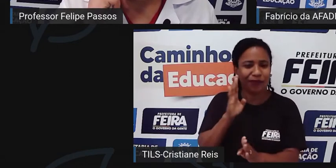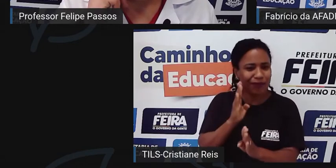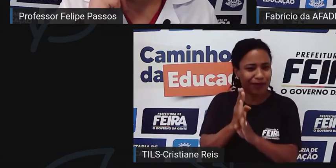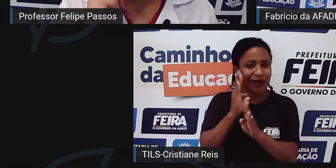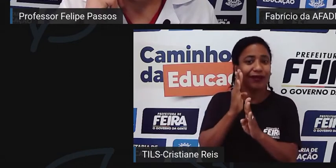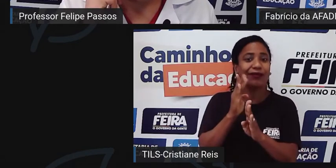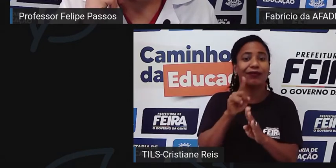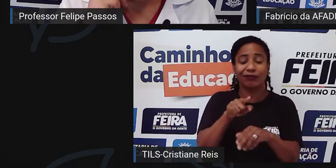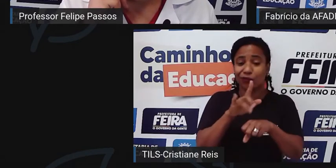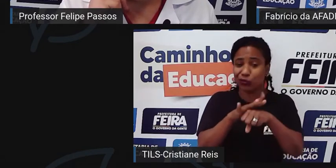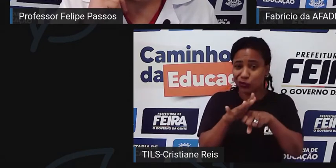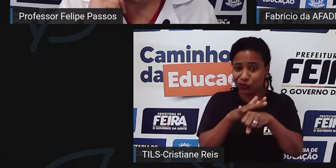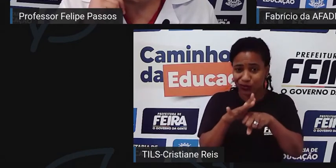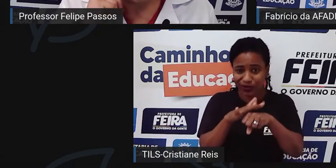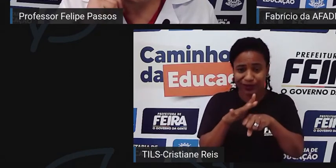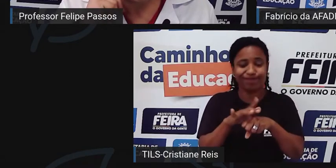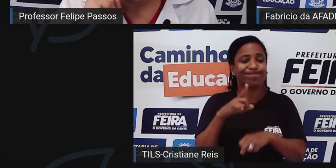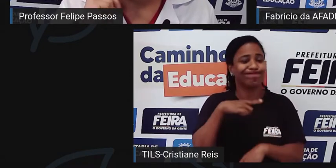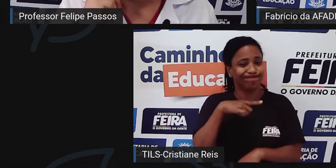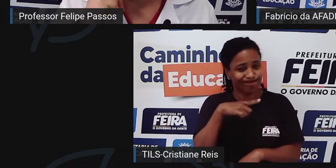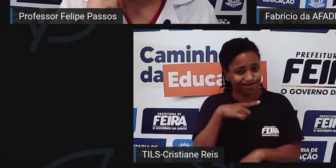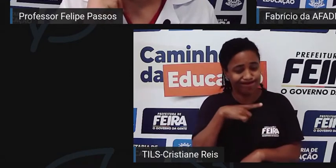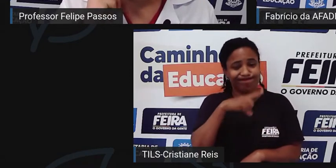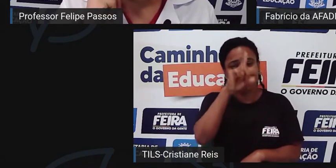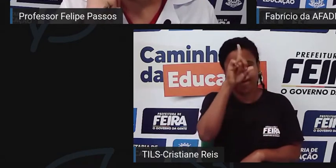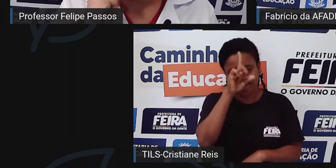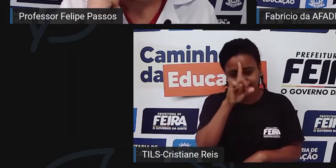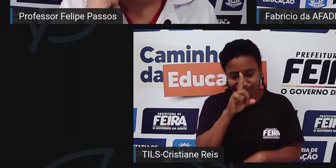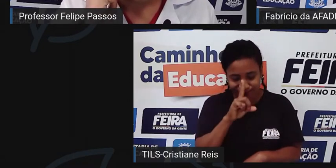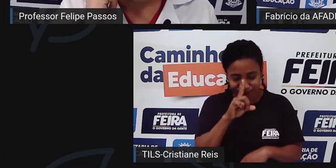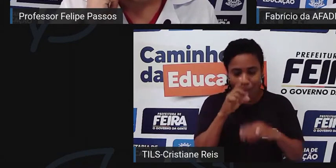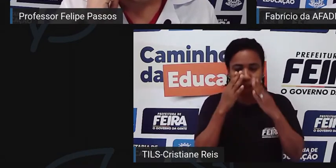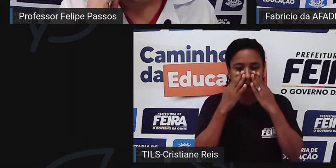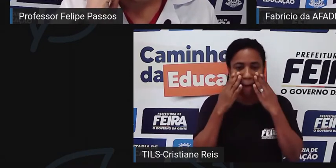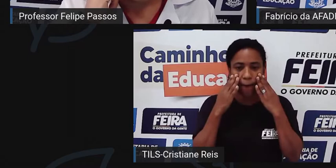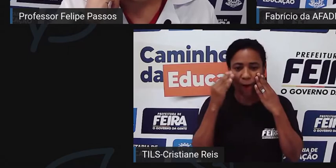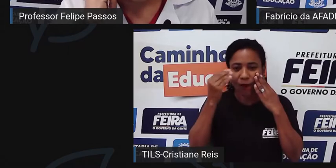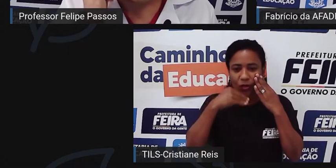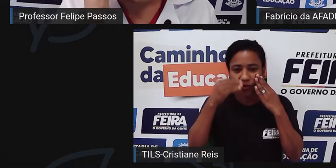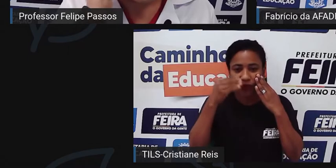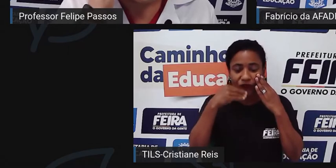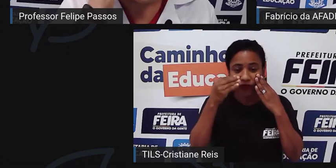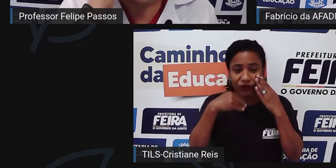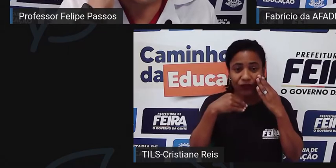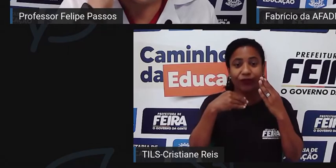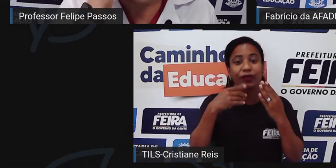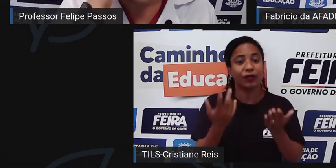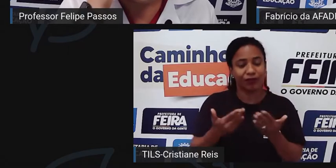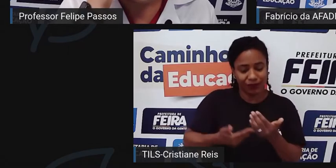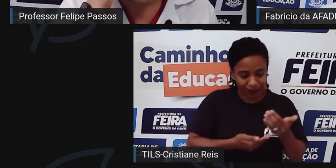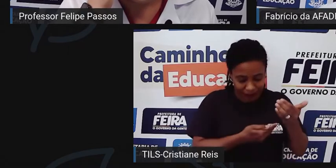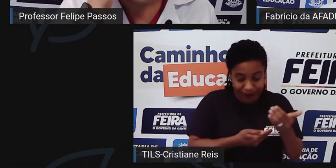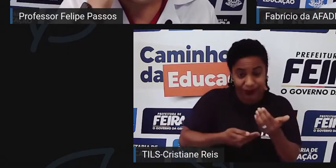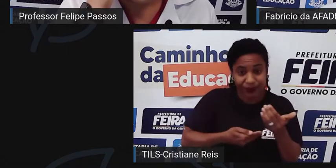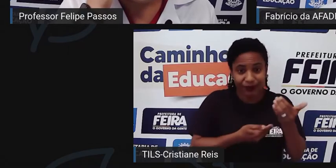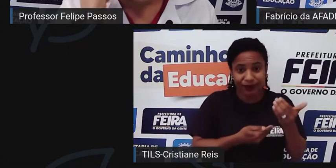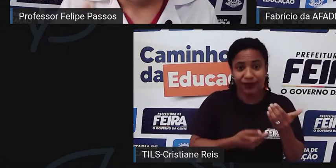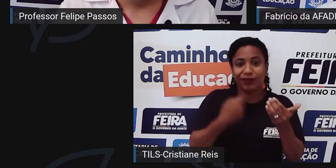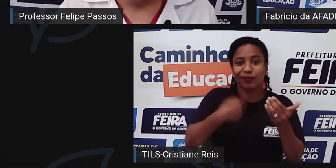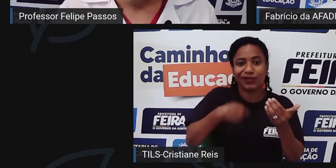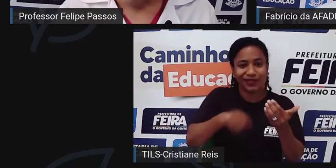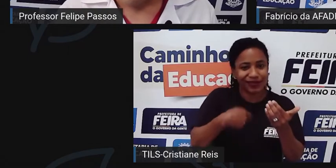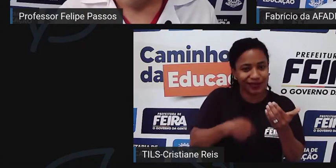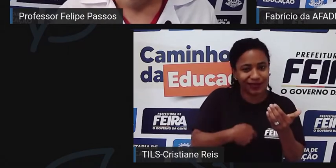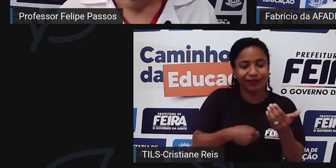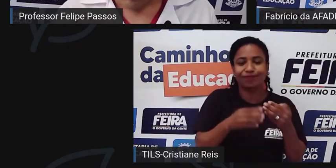que essa criança tem a doença fos-ciforme, essa criança será encaminhada para o centro